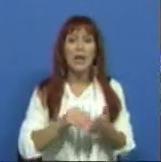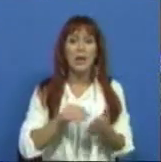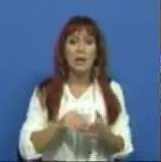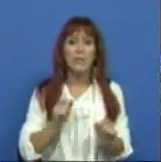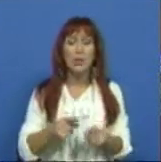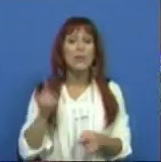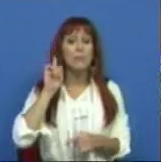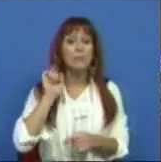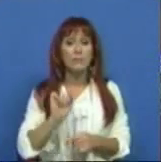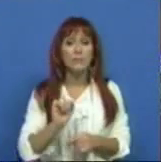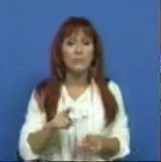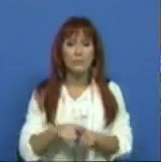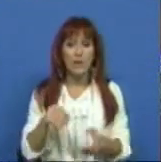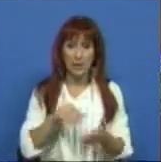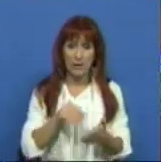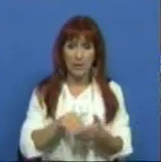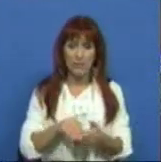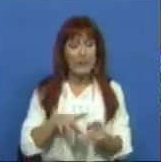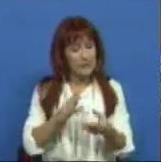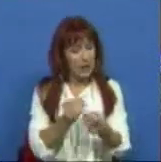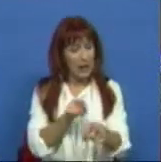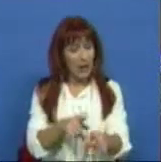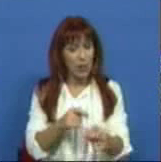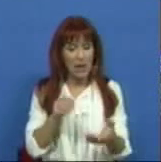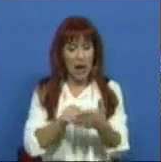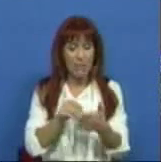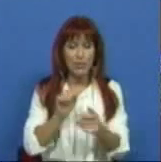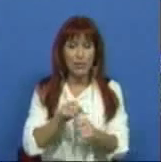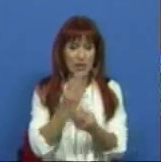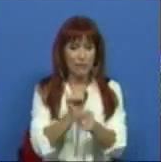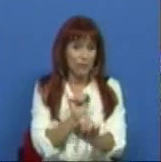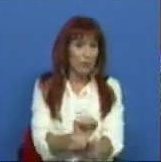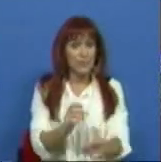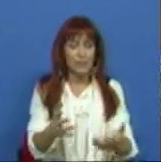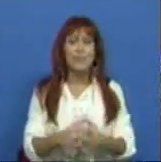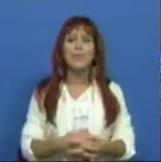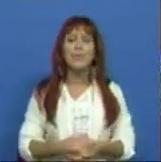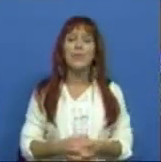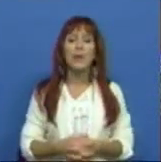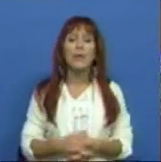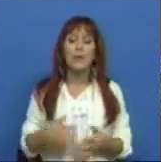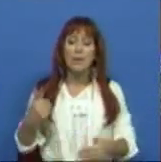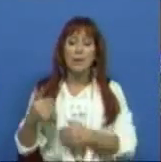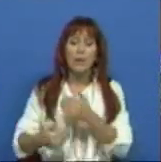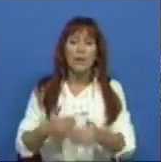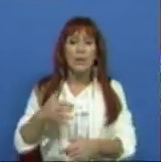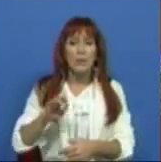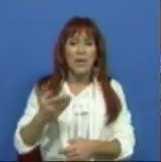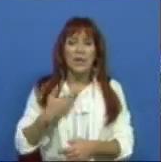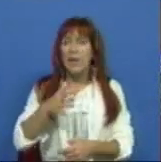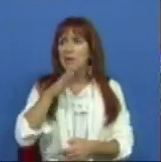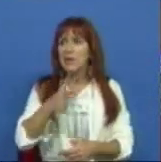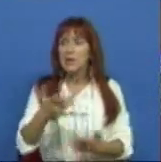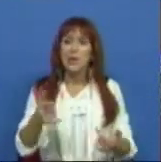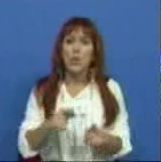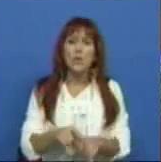pobreza e, fundamentalmente, a pobreza das crianças à pobreza infantil. E, entretanto, o PSD diz